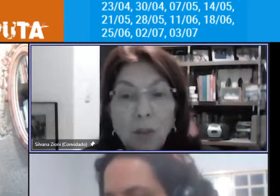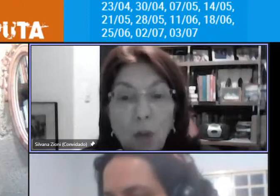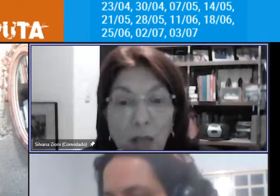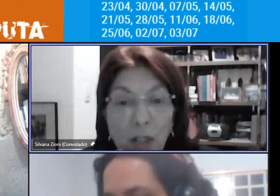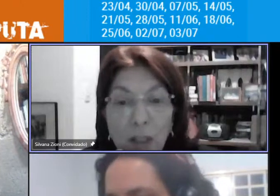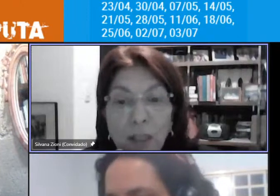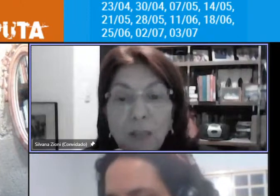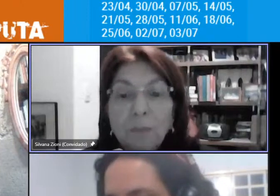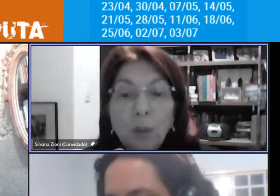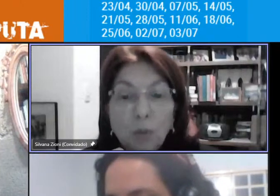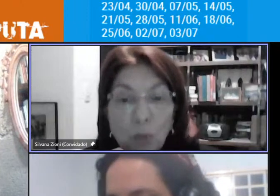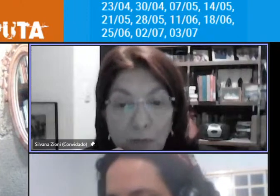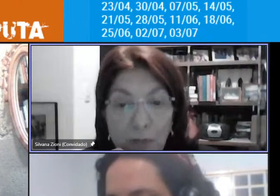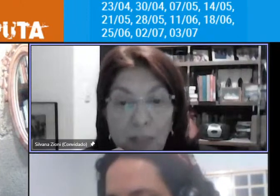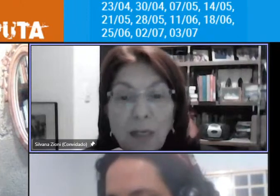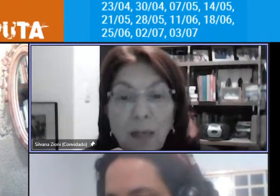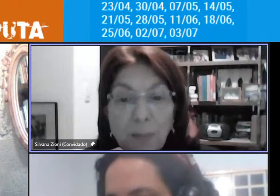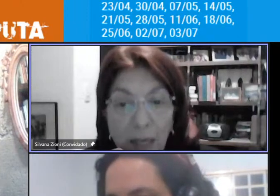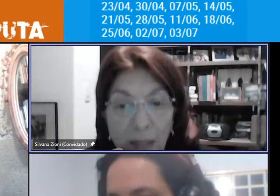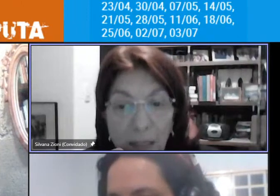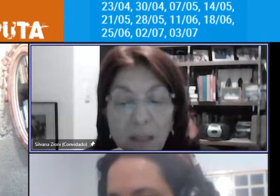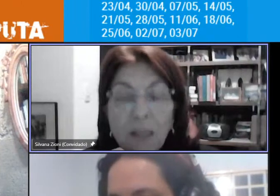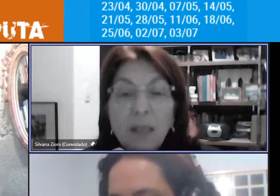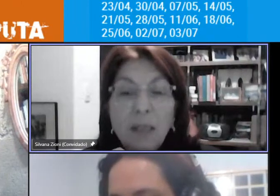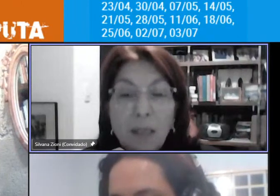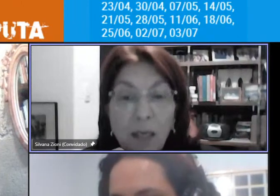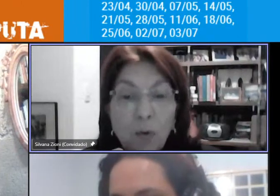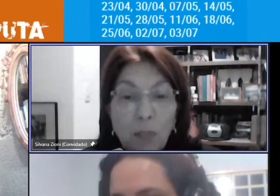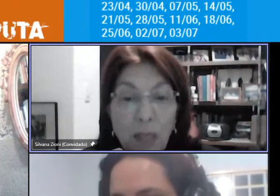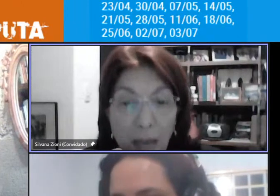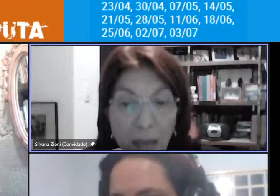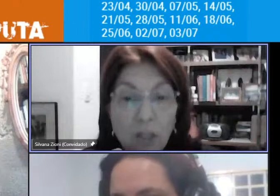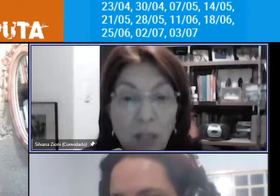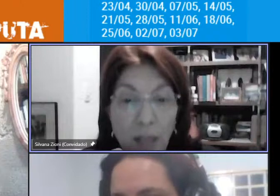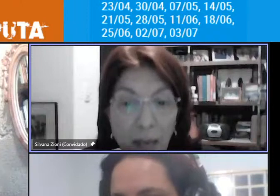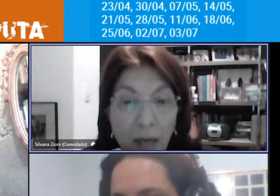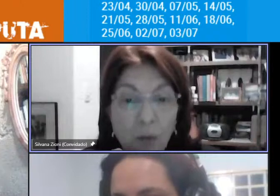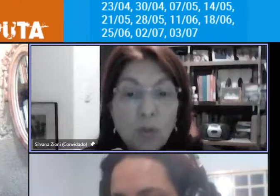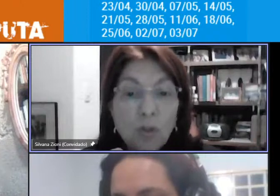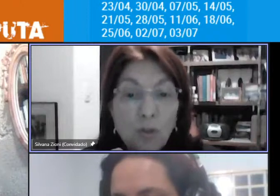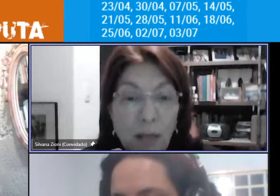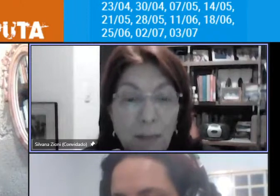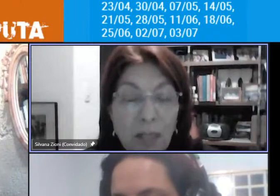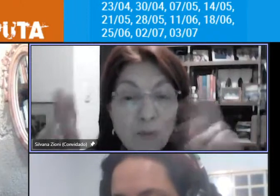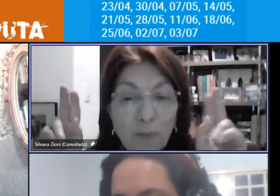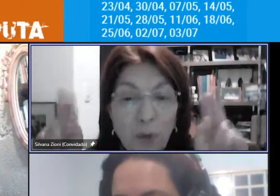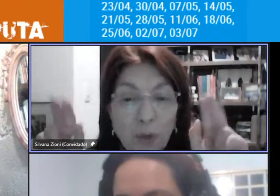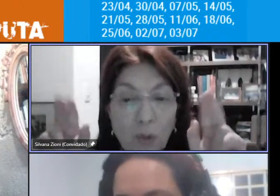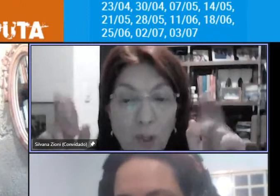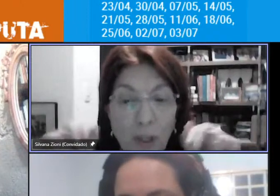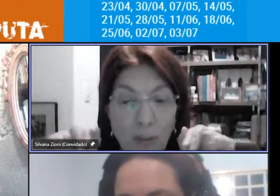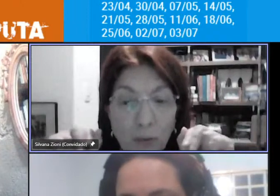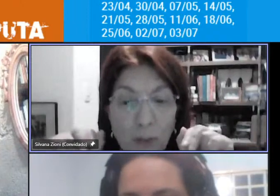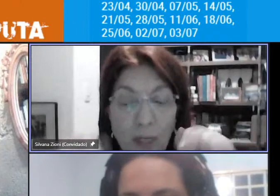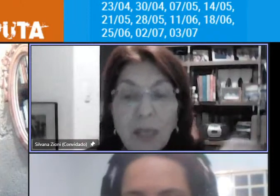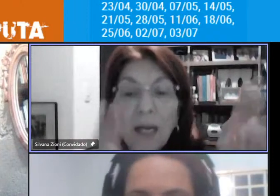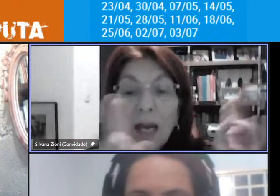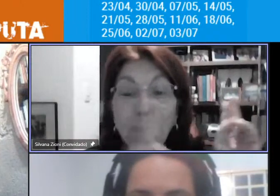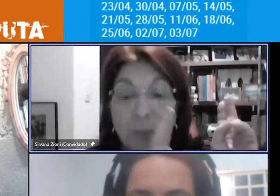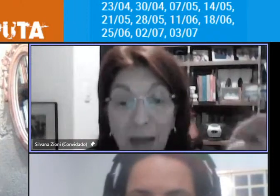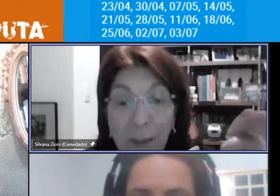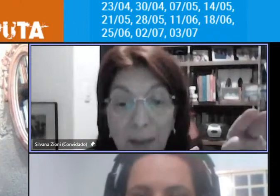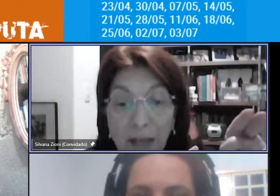lógica produtivista capitalista em que o que rege é os deslocamentos produtivos